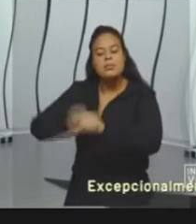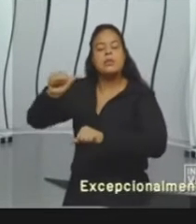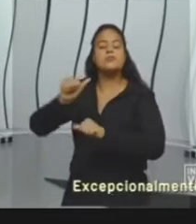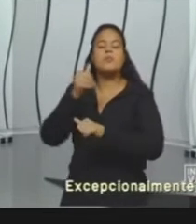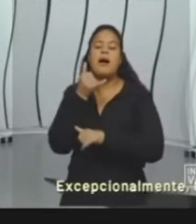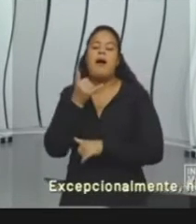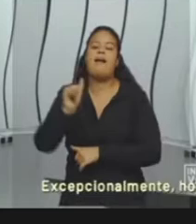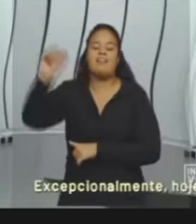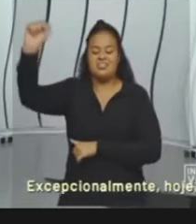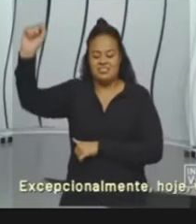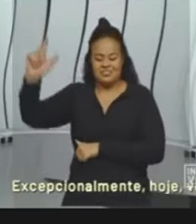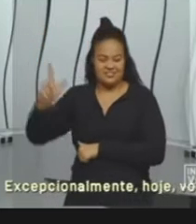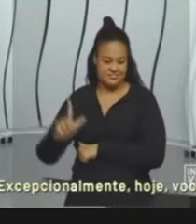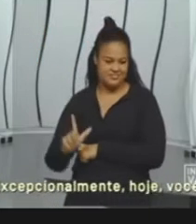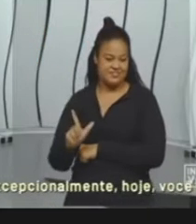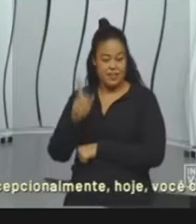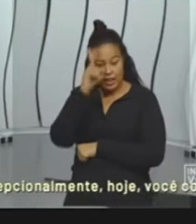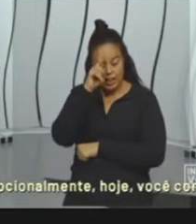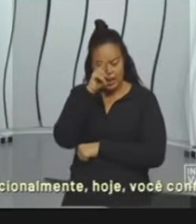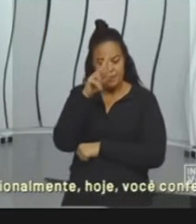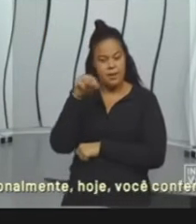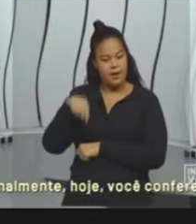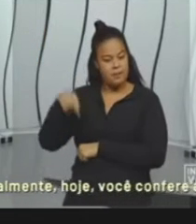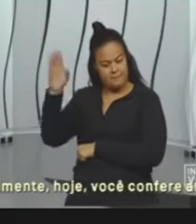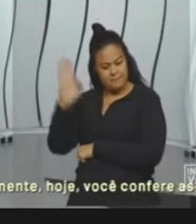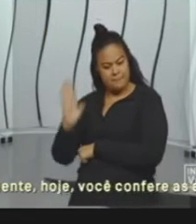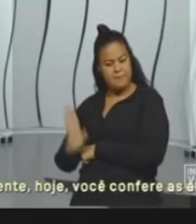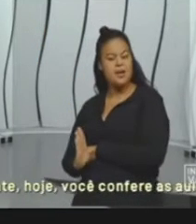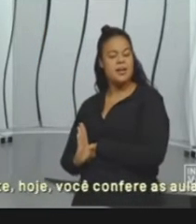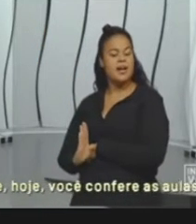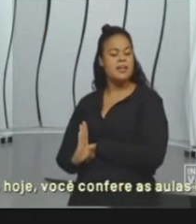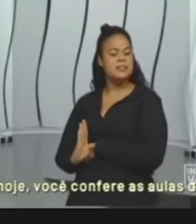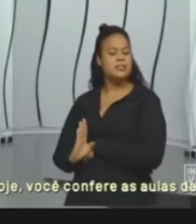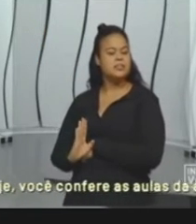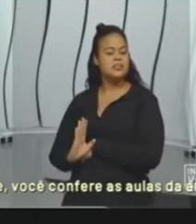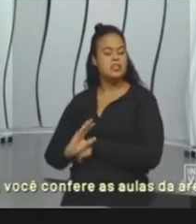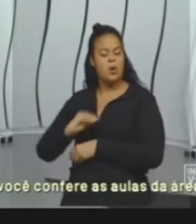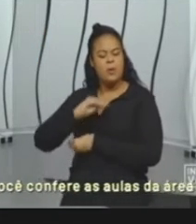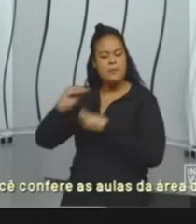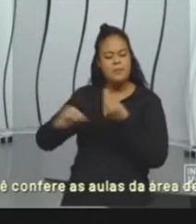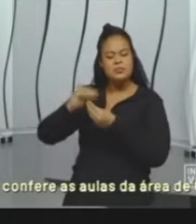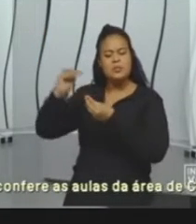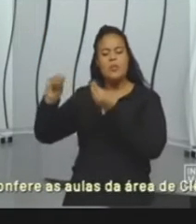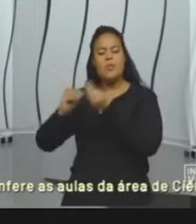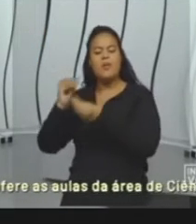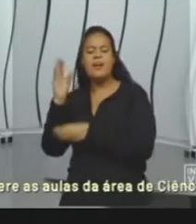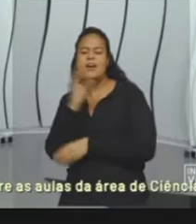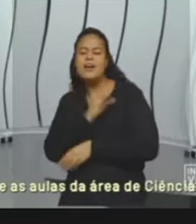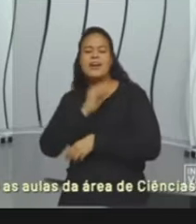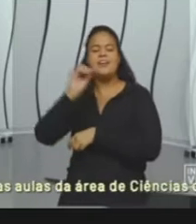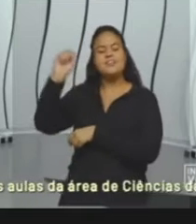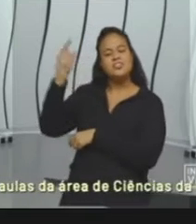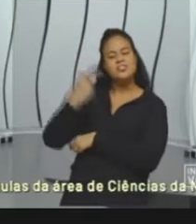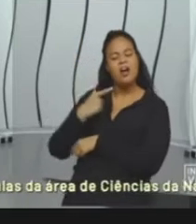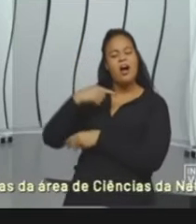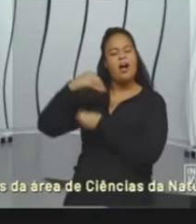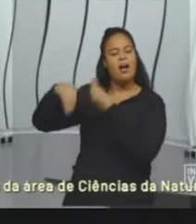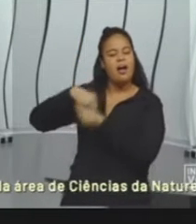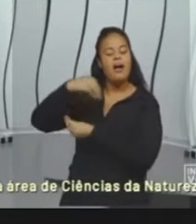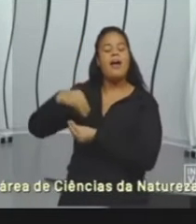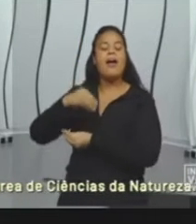Ainda assim, vale lembrar que, no caso do Brasil, um país tropical como o nosso, é um tipo de energia bastante